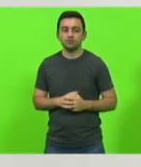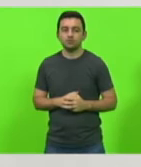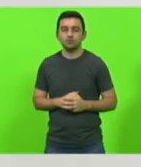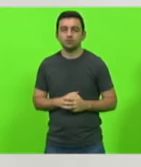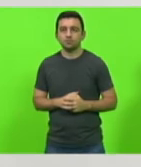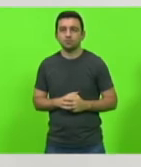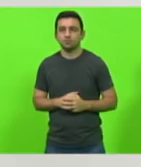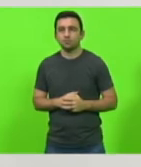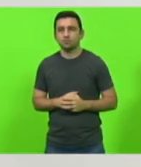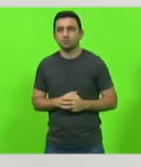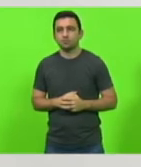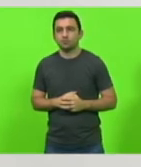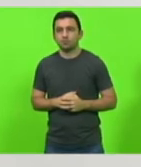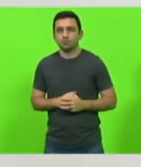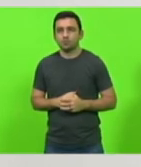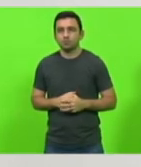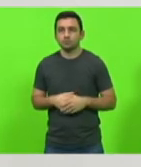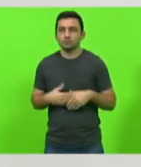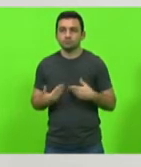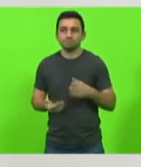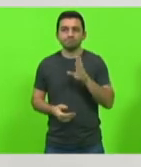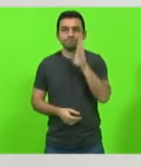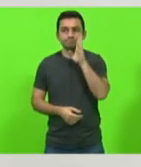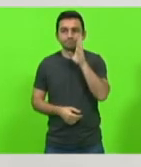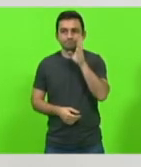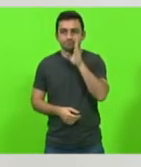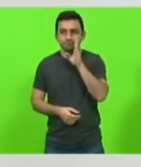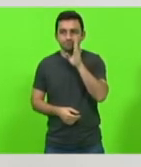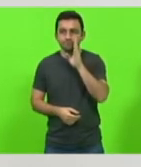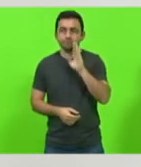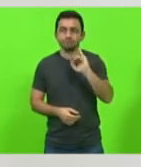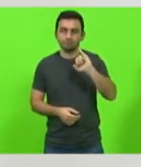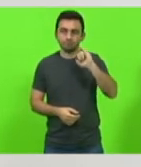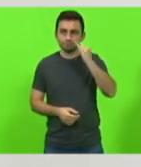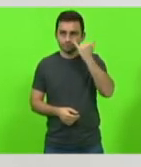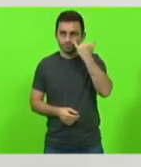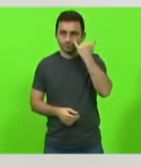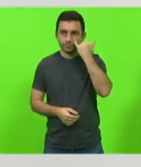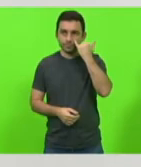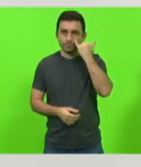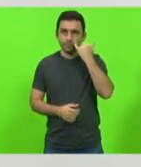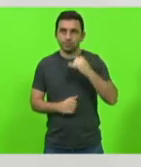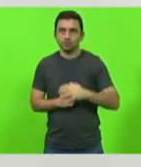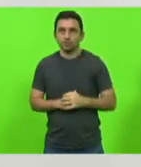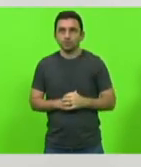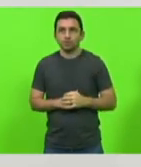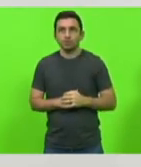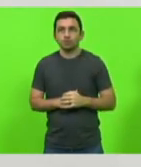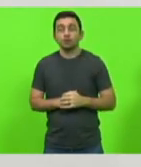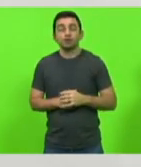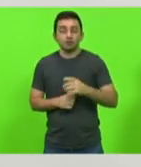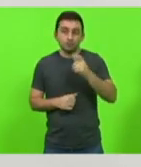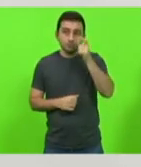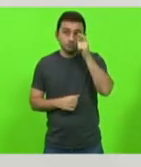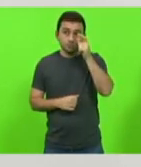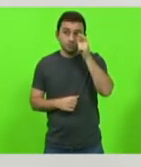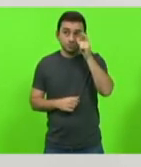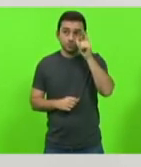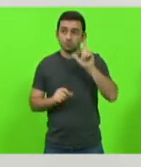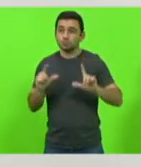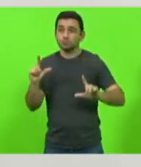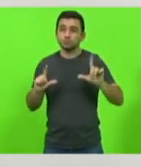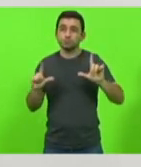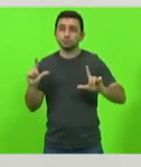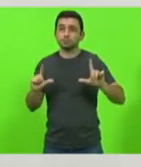presidente exercício deputado Berlanda deputado G.C. Lopes e aqueles que nos acompanham através da TVA eu